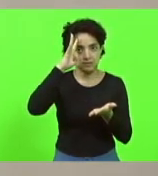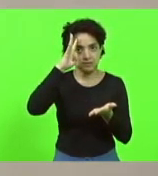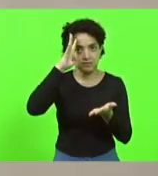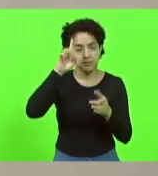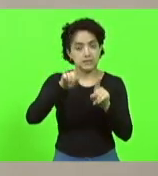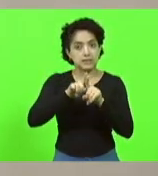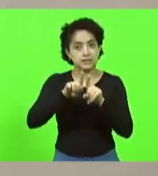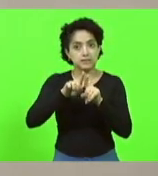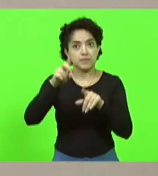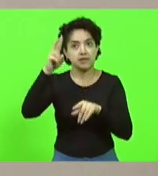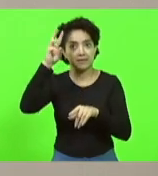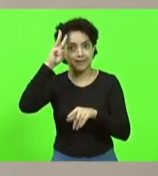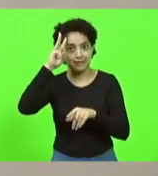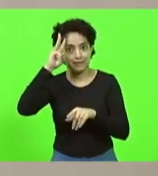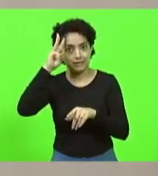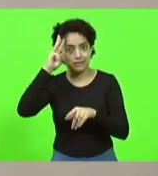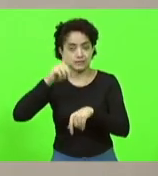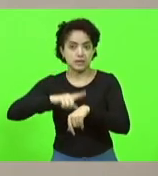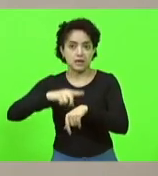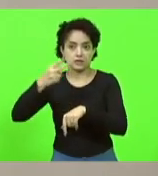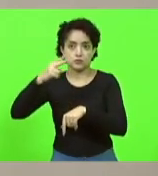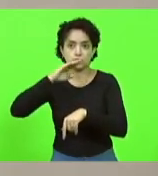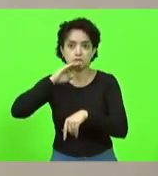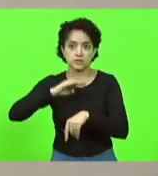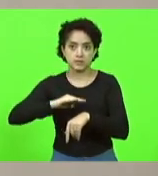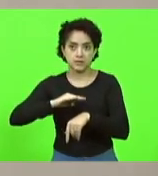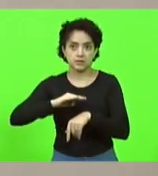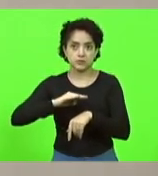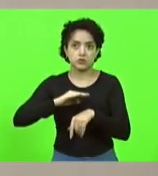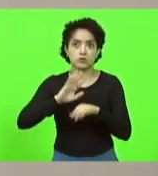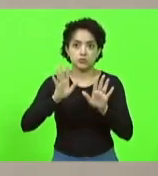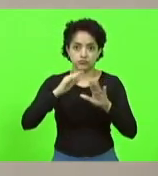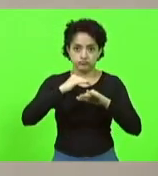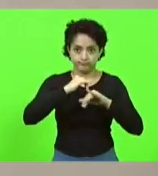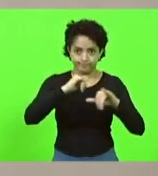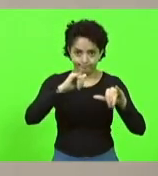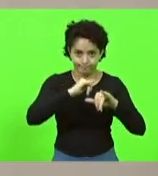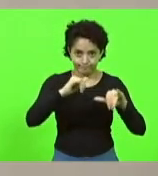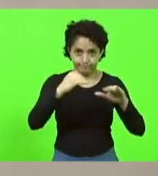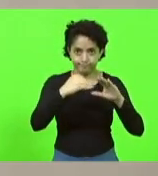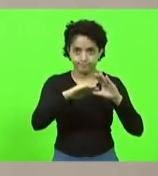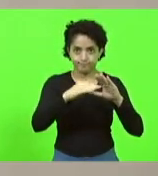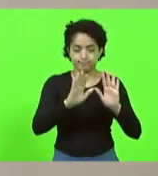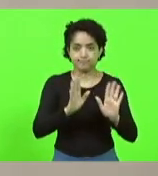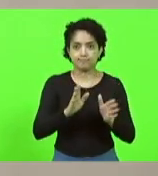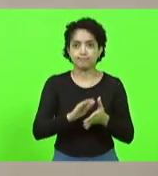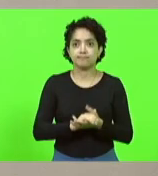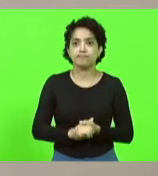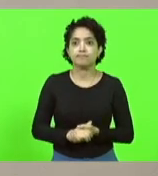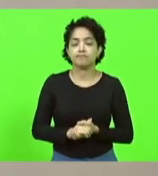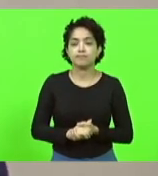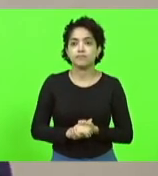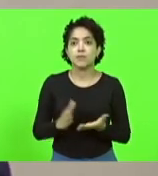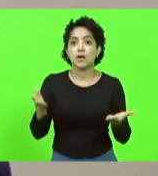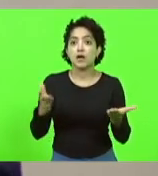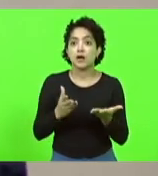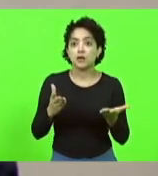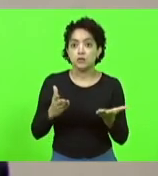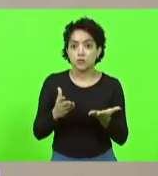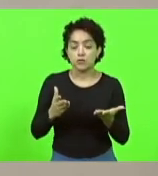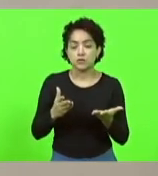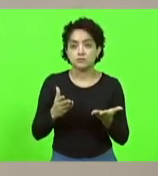-feira às 14 horas. Os gabinetes todos serão comunicados por escrito. Havendo quórum, passamos a deliberação das